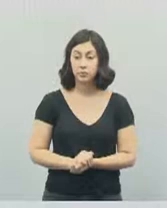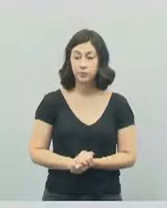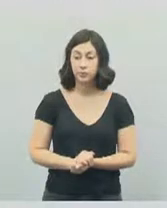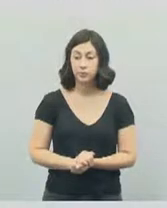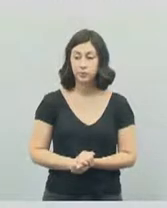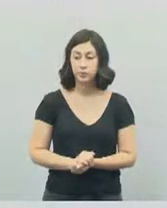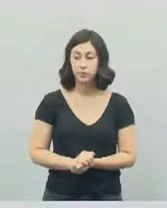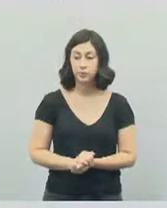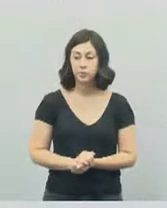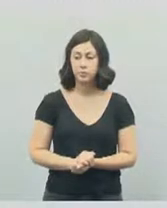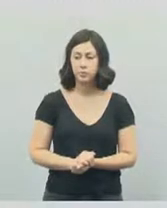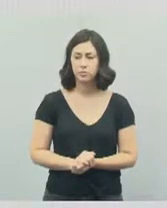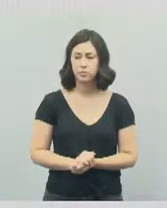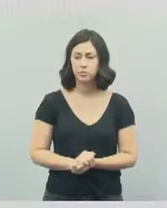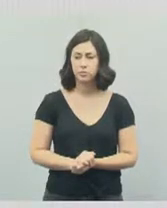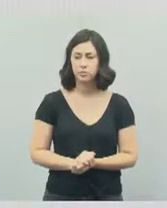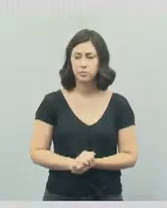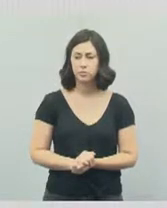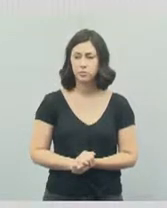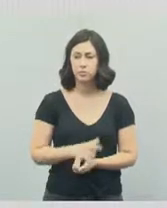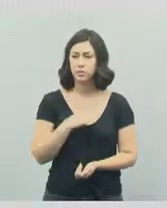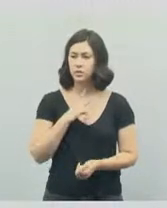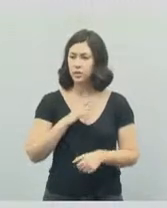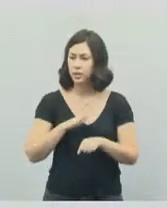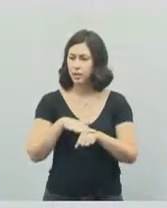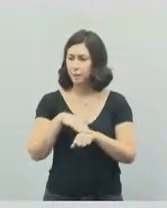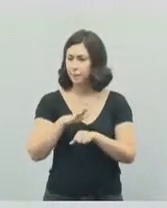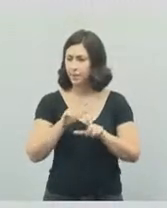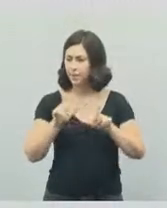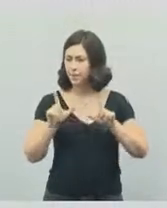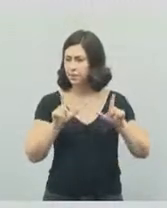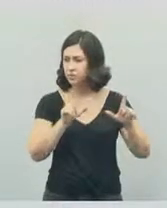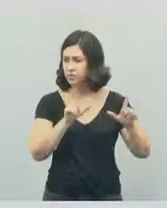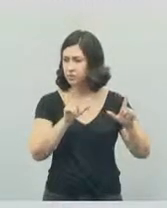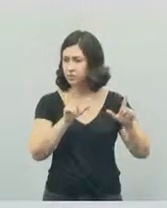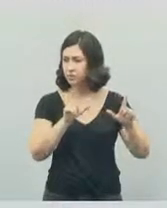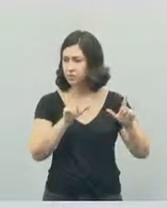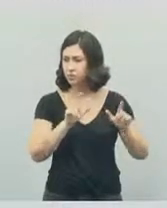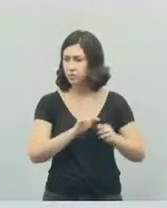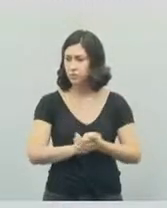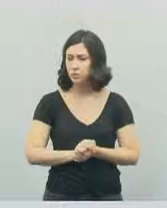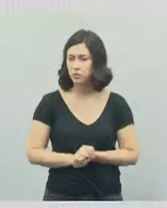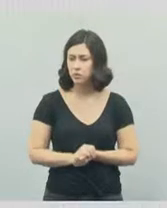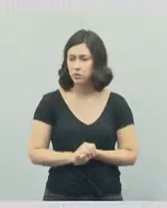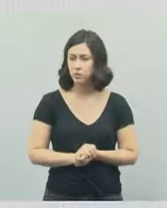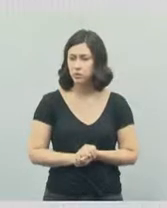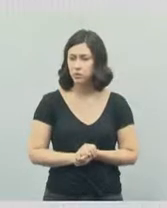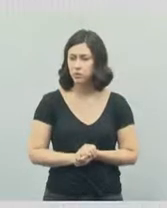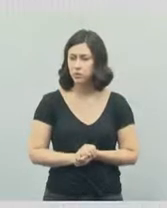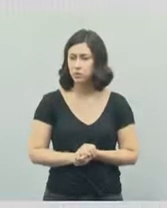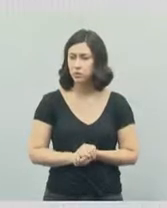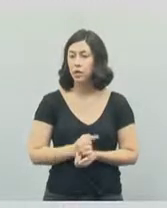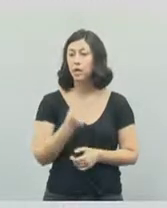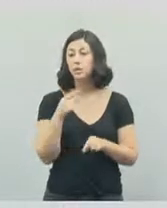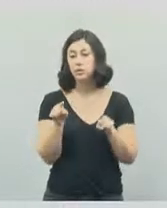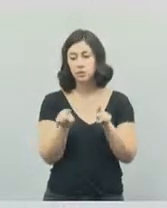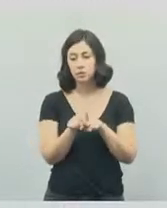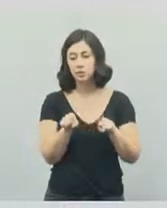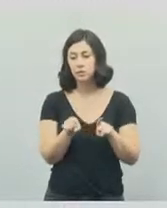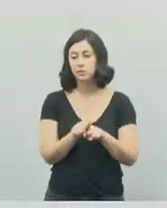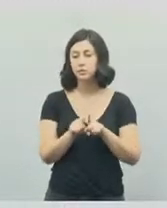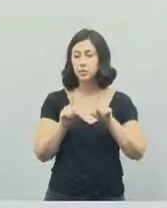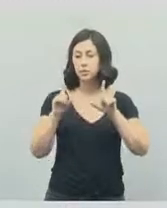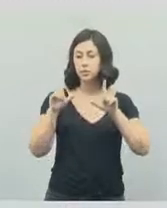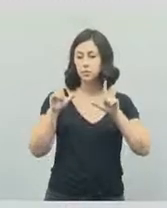Inclusive, se eu não me engano, deixa eu ver. Tem mais slide da Guarda, será? Tem mais? Tem? Ó, aparece aí mais slide da